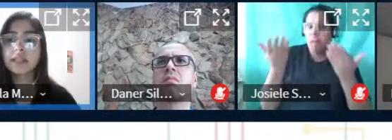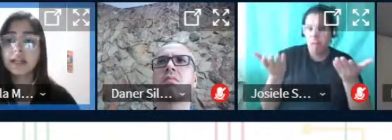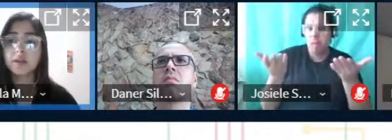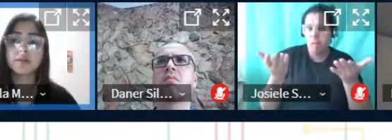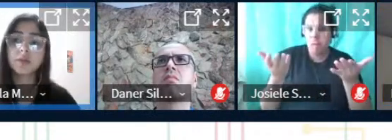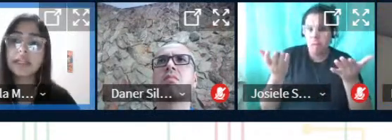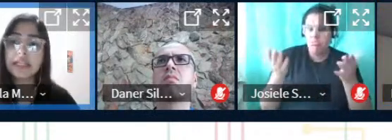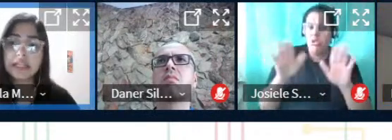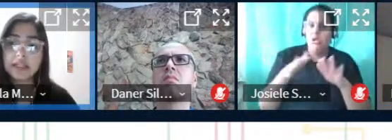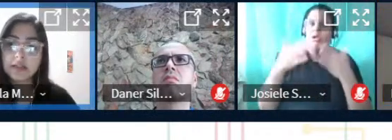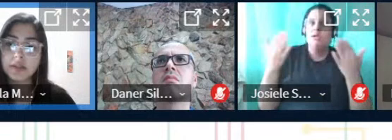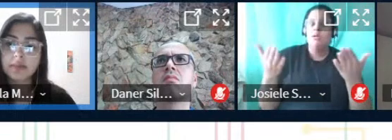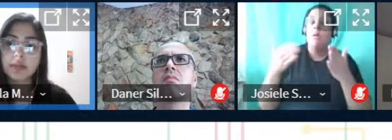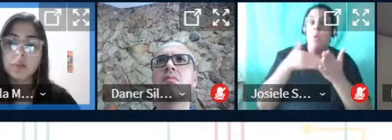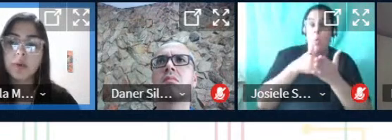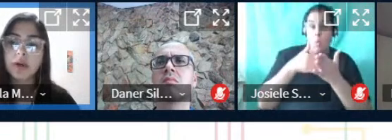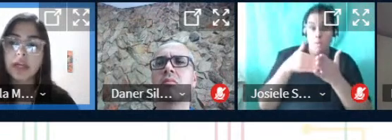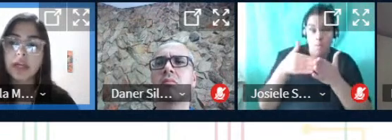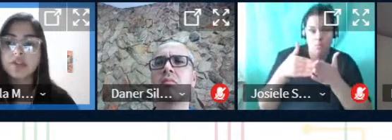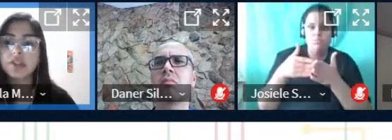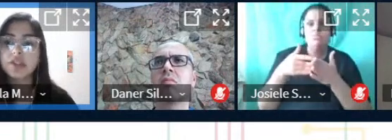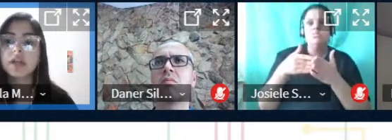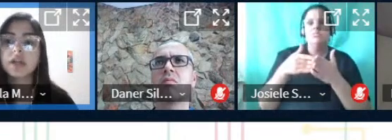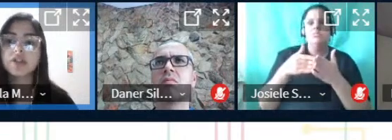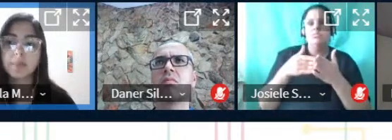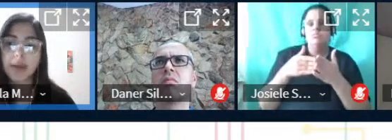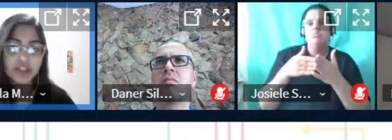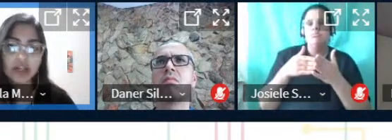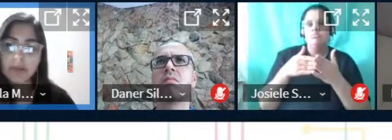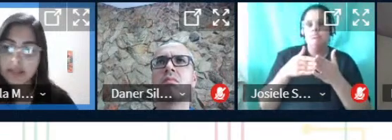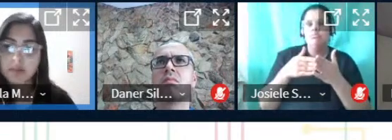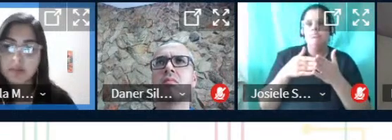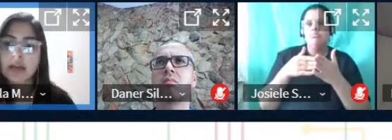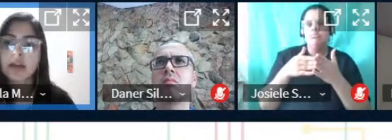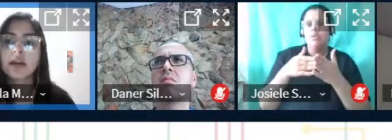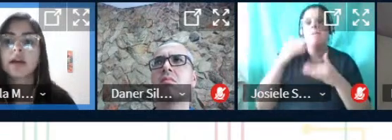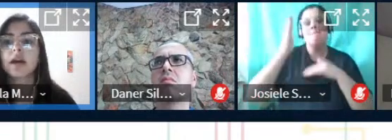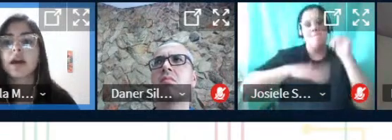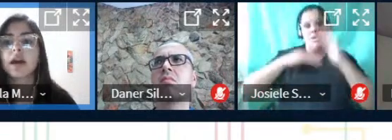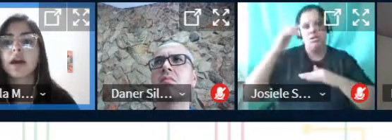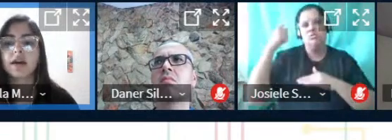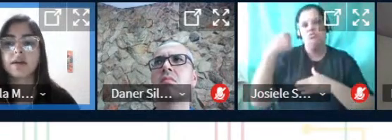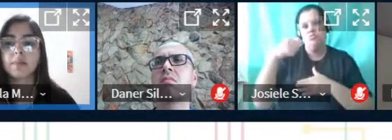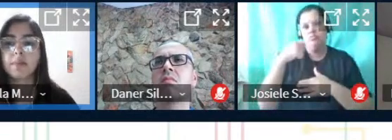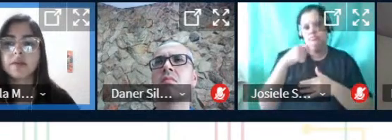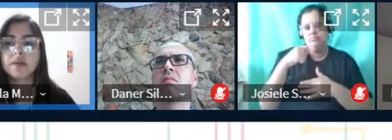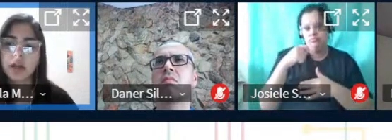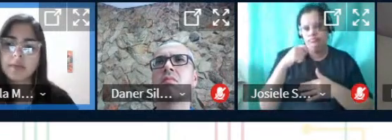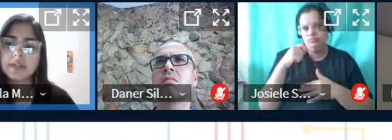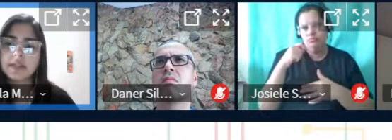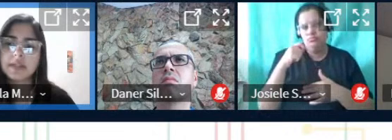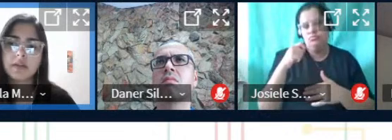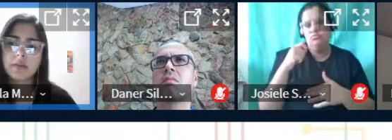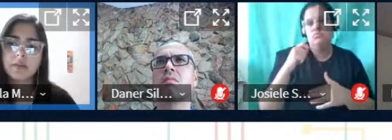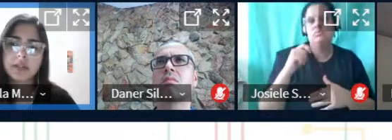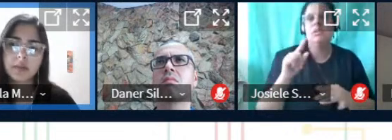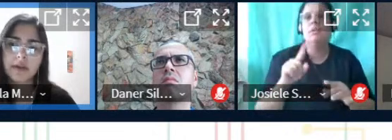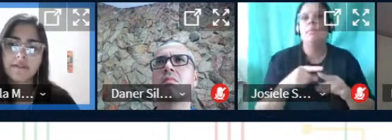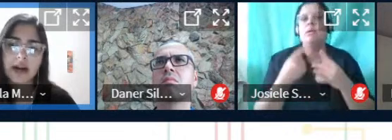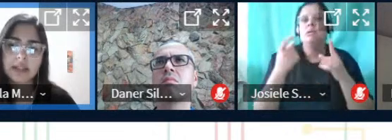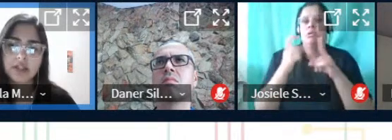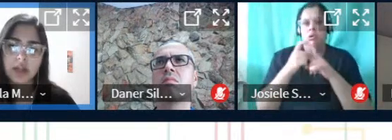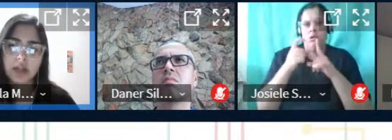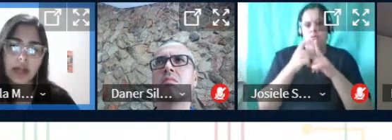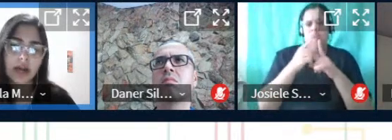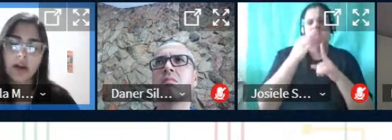então no início demanda um pouquinho de prática mesmo né mas os programas sim são